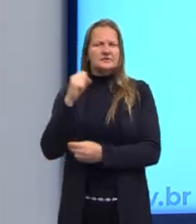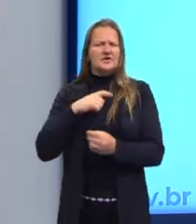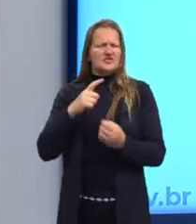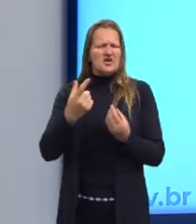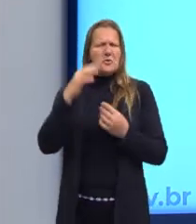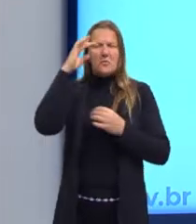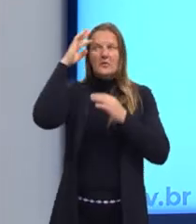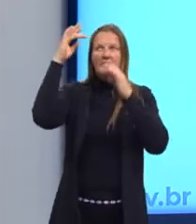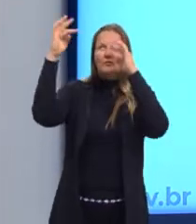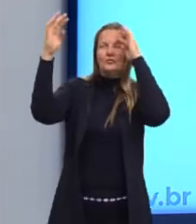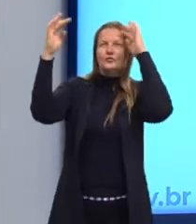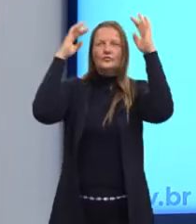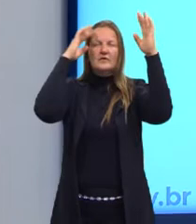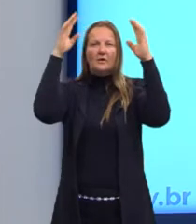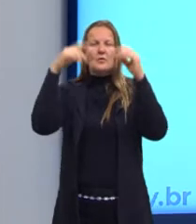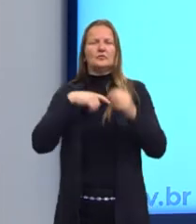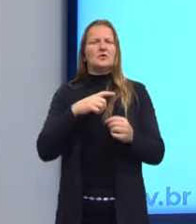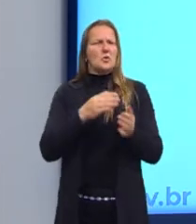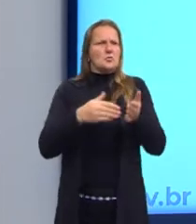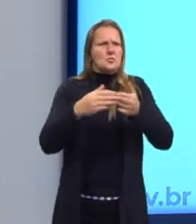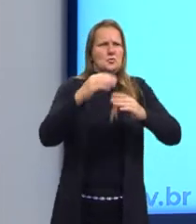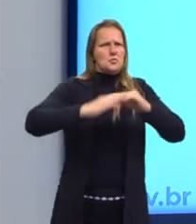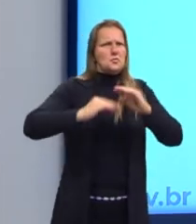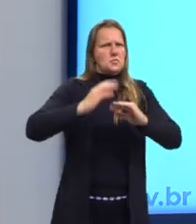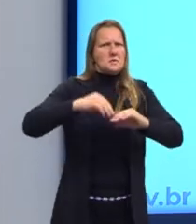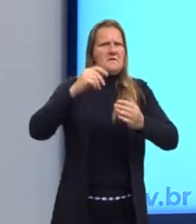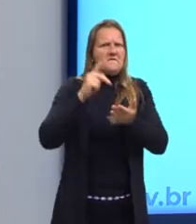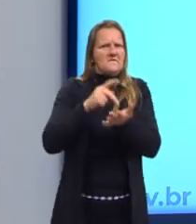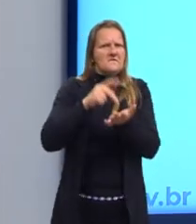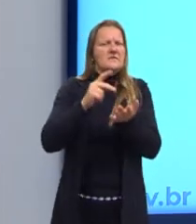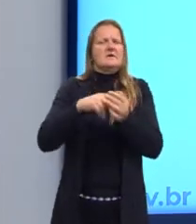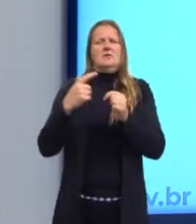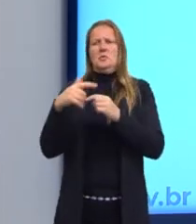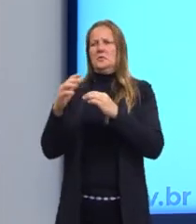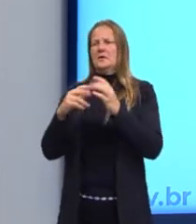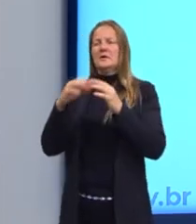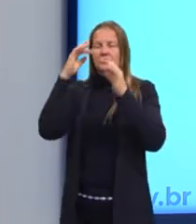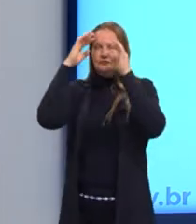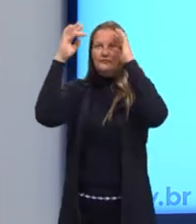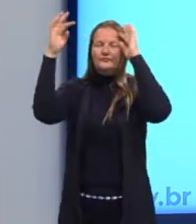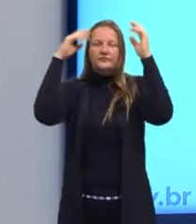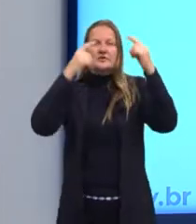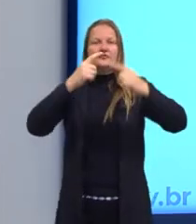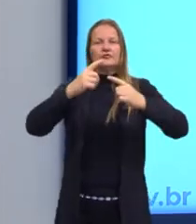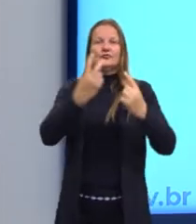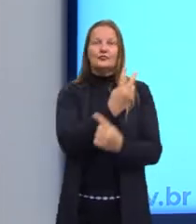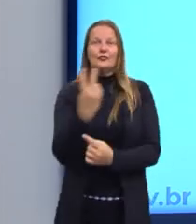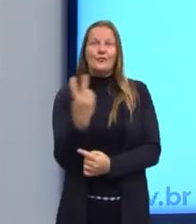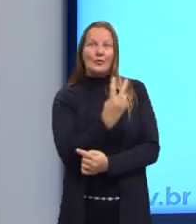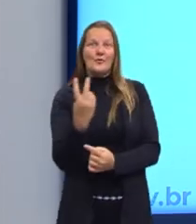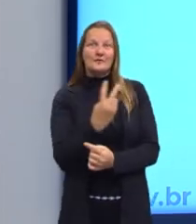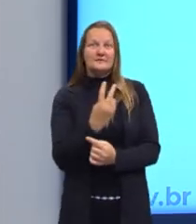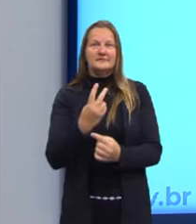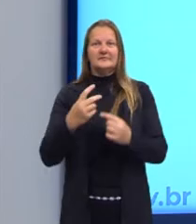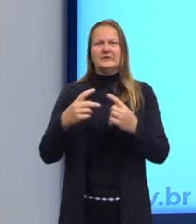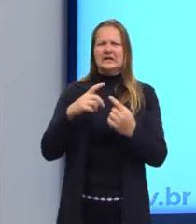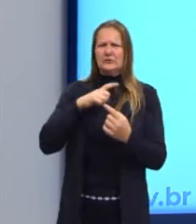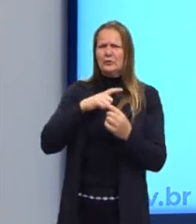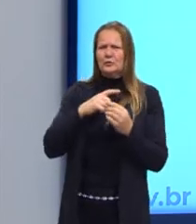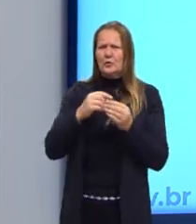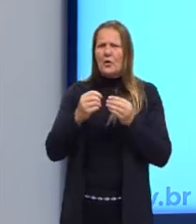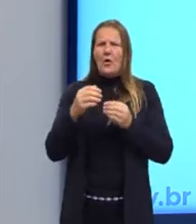ilusório. Como é que eu vou conhecer o não ser? O não ser não existe. E aí fica essa discussão entre se tudo é